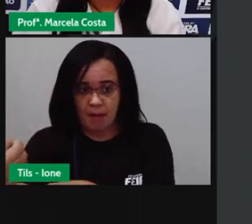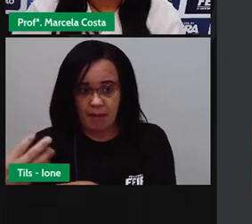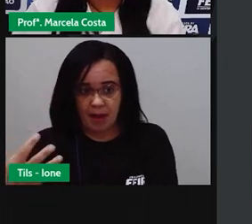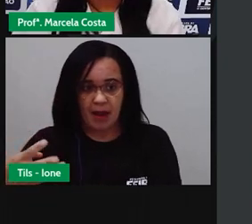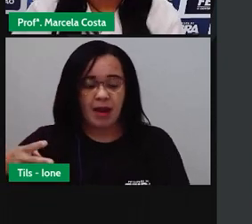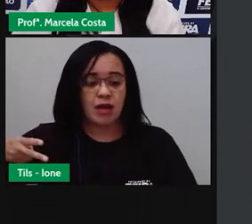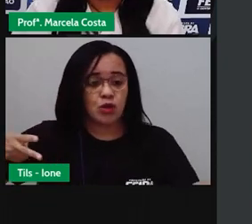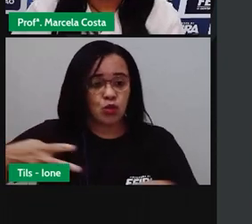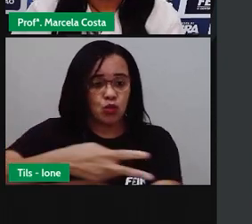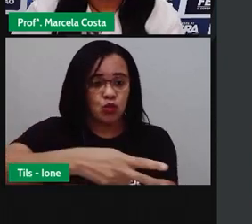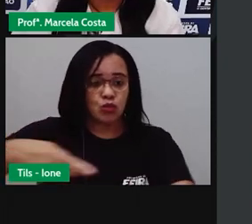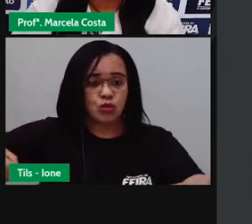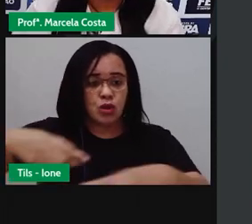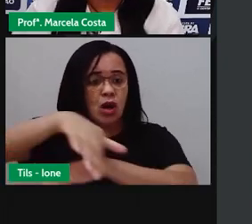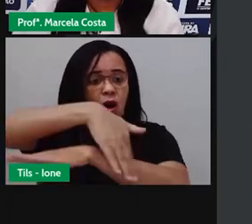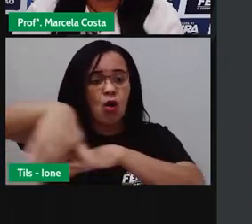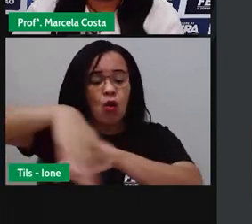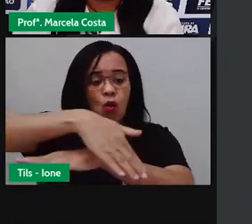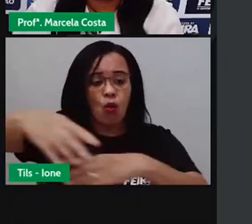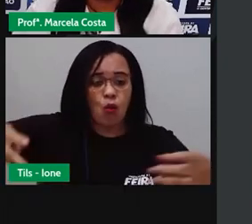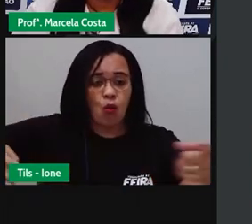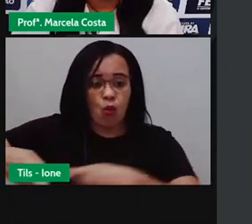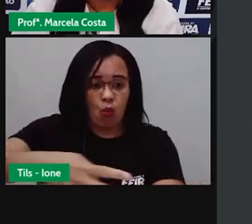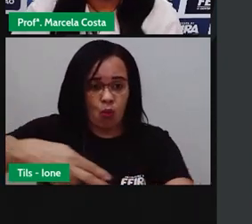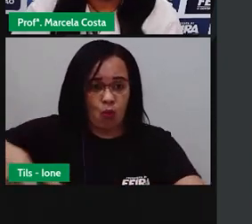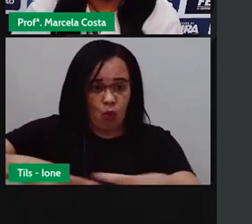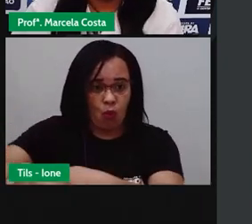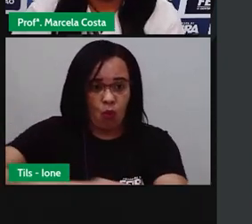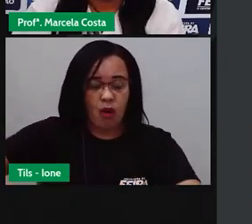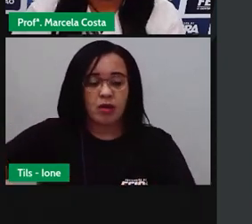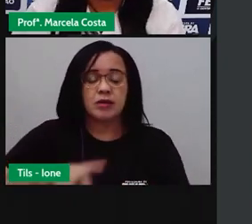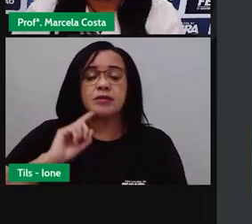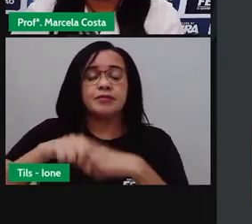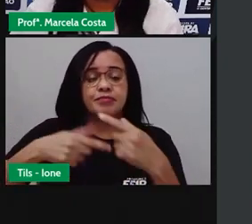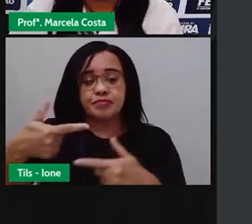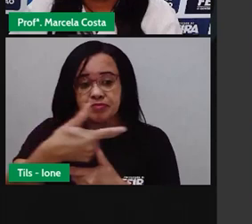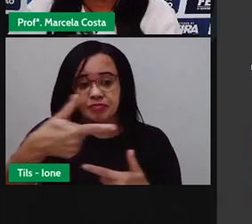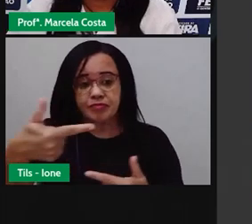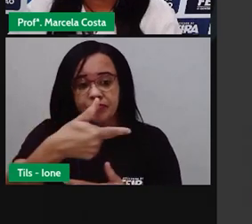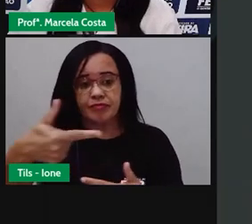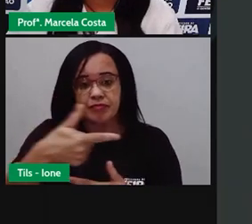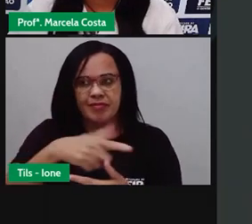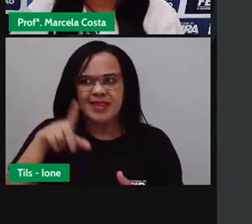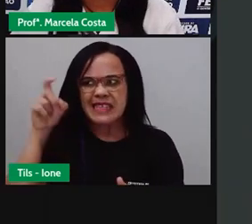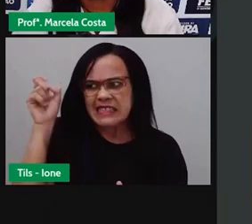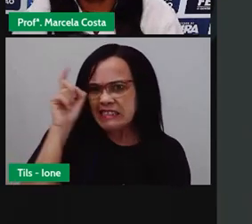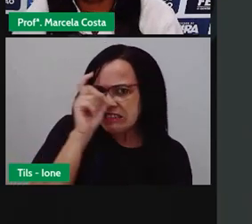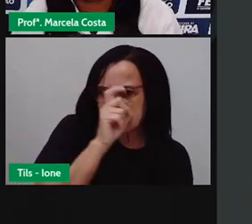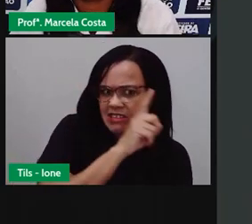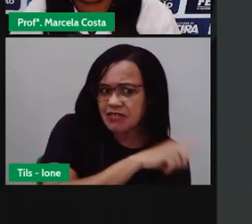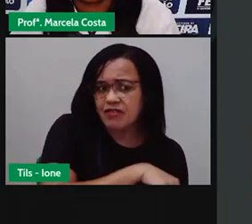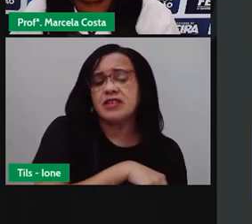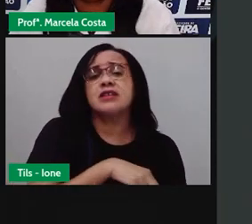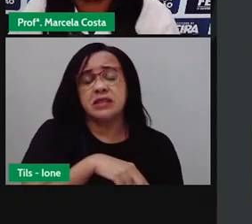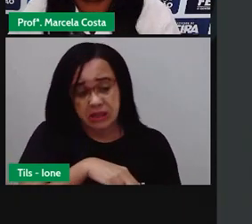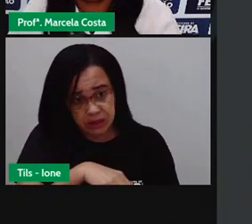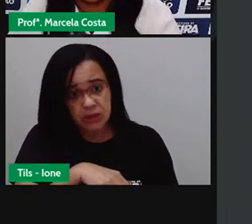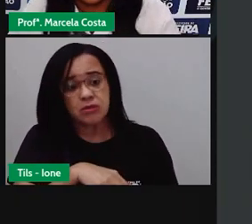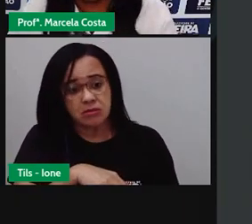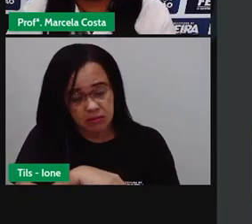da Olímpio Vital com a Manoel Dias. Segundo, porque é difícil passar pelo carrinho de